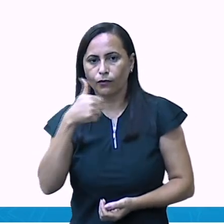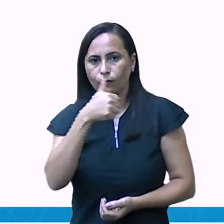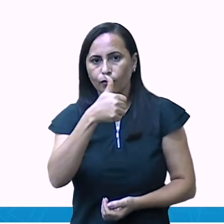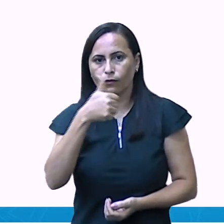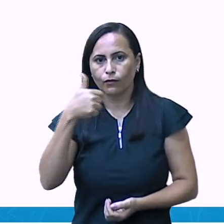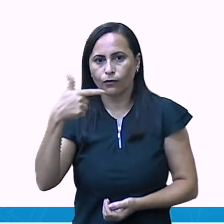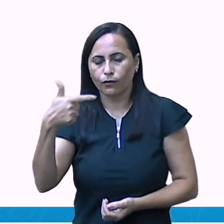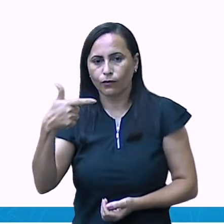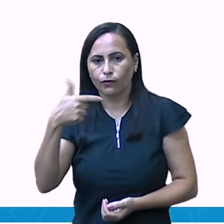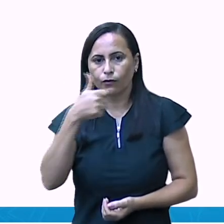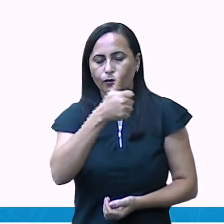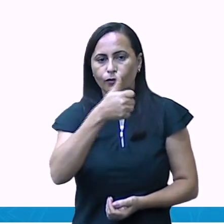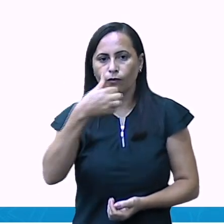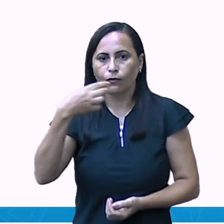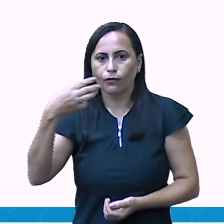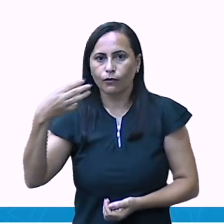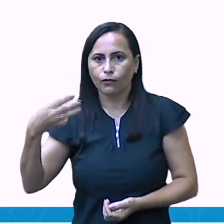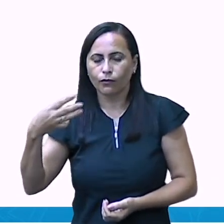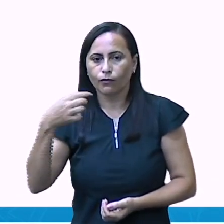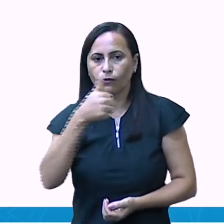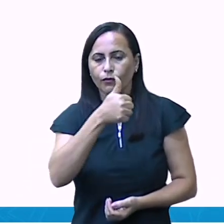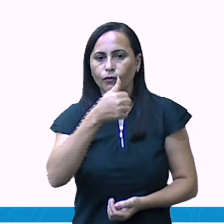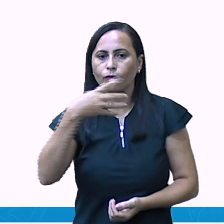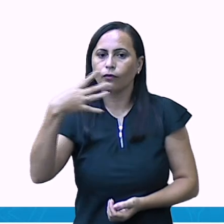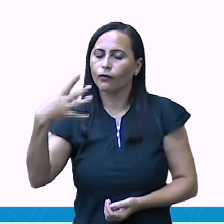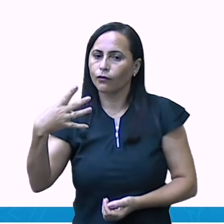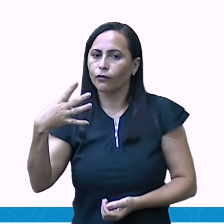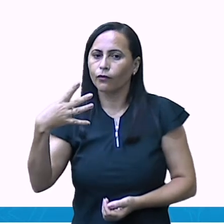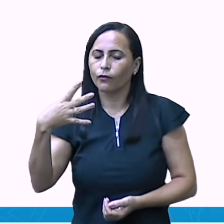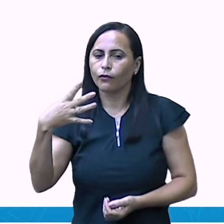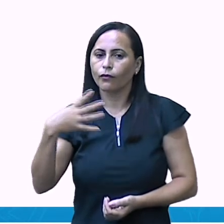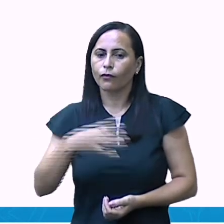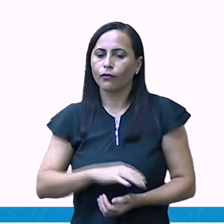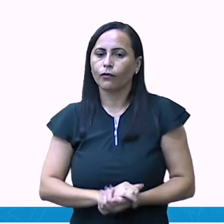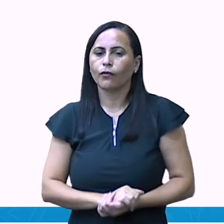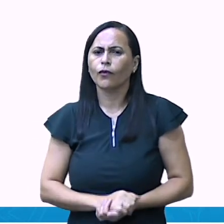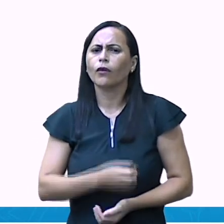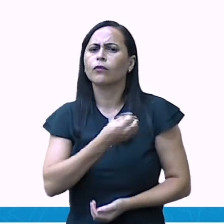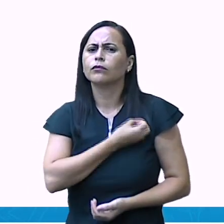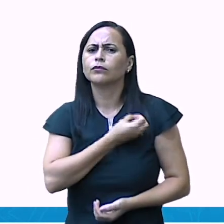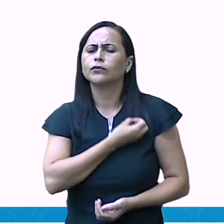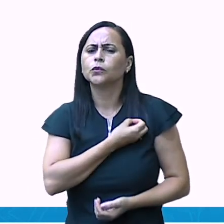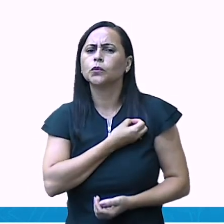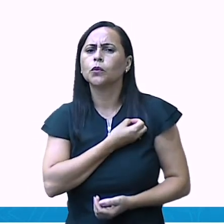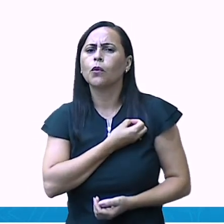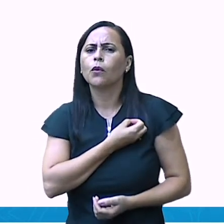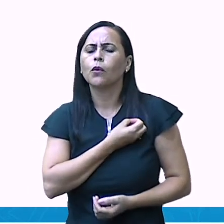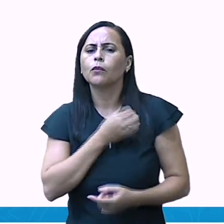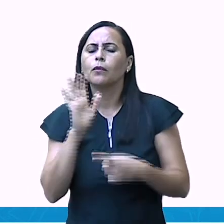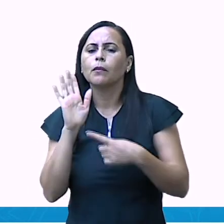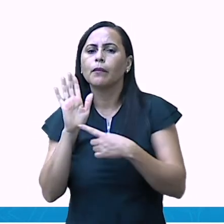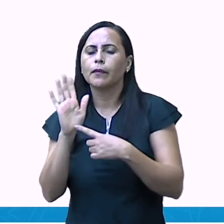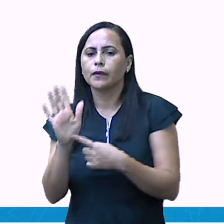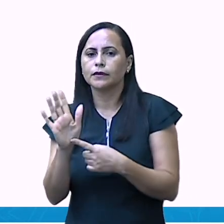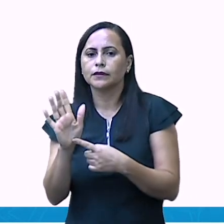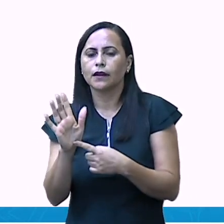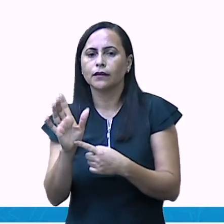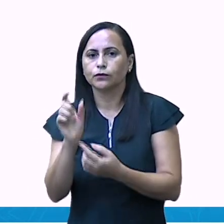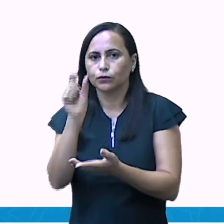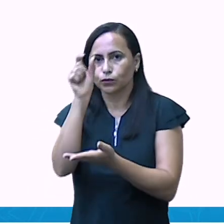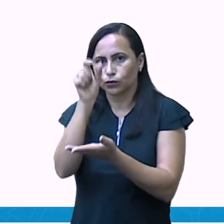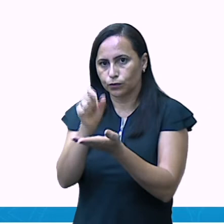Doze. Treze. Quatorze. Então, o número quatorze, ele é representado por uma